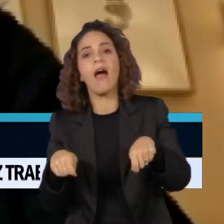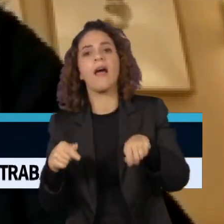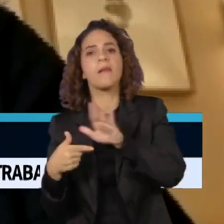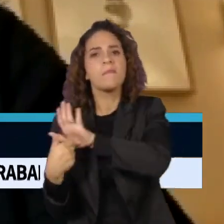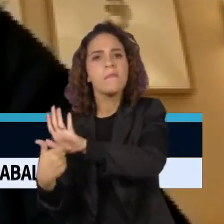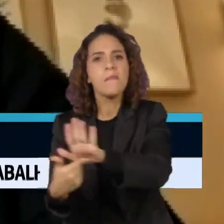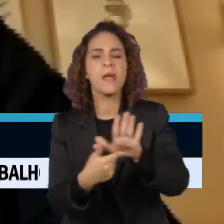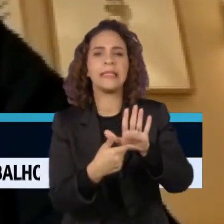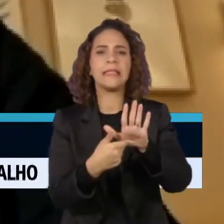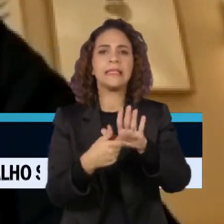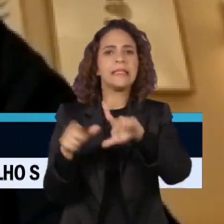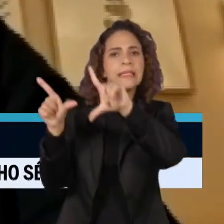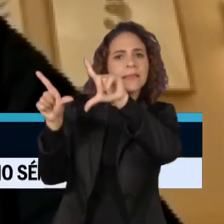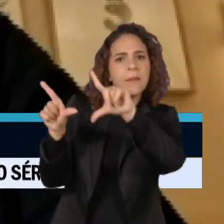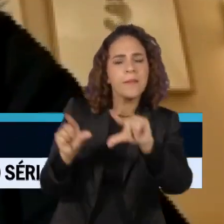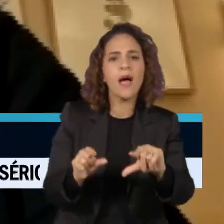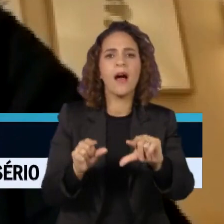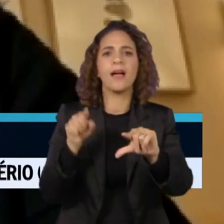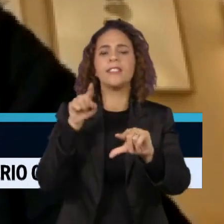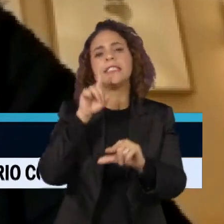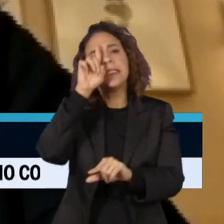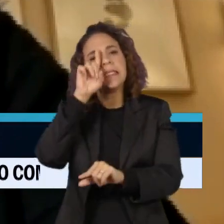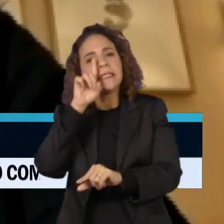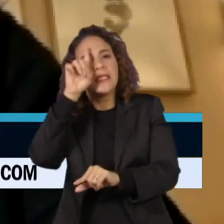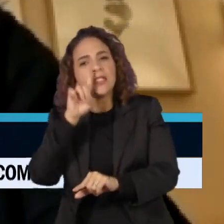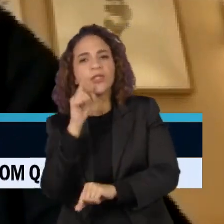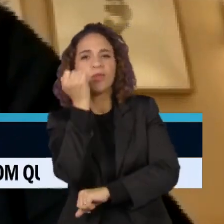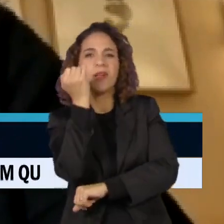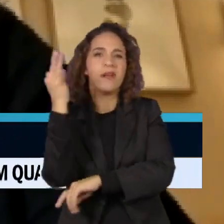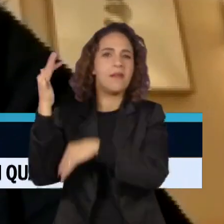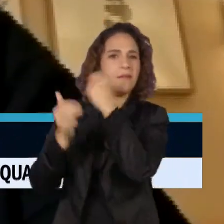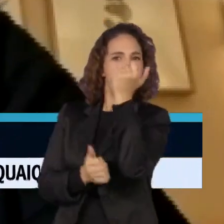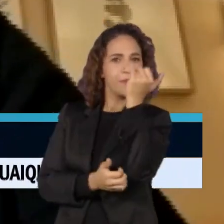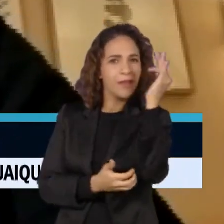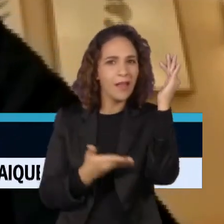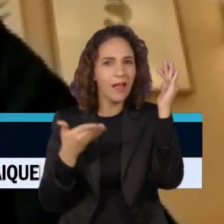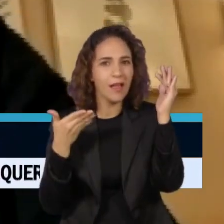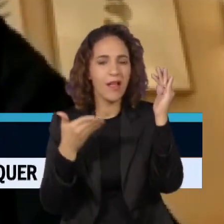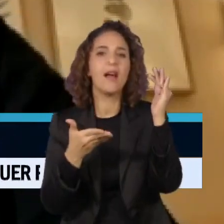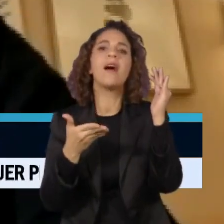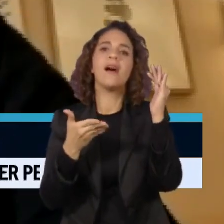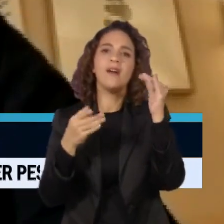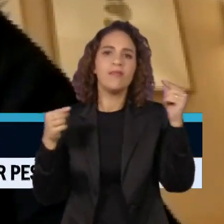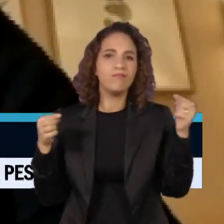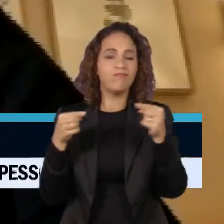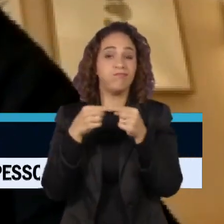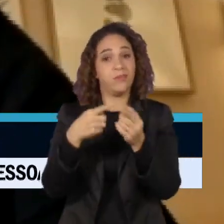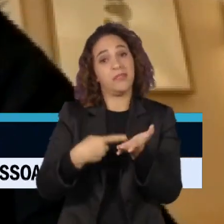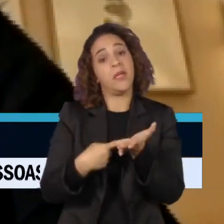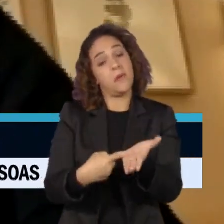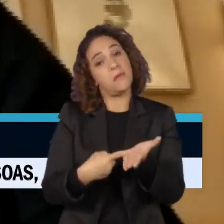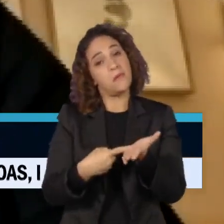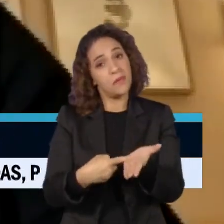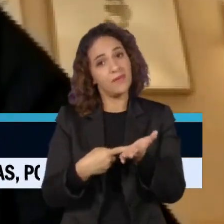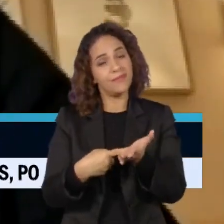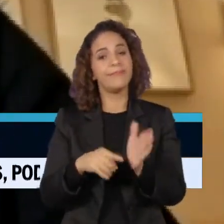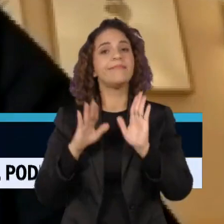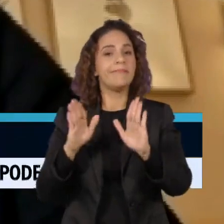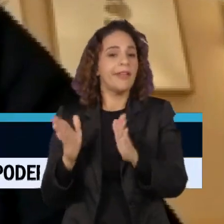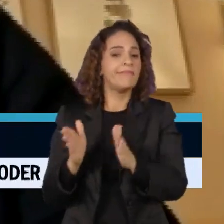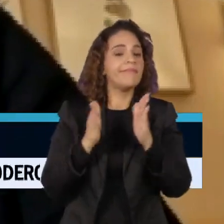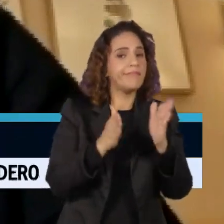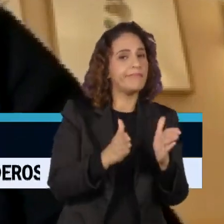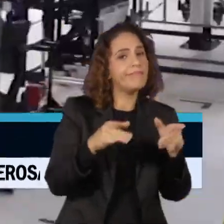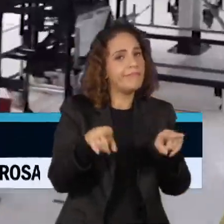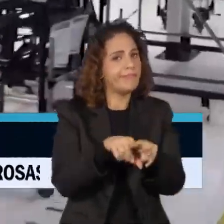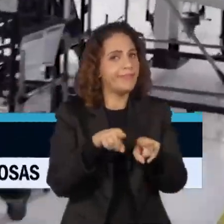impedir que os riscos ambientais estejam associados ao acordo, mas ao mesmo tempo